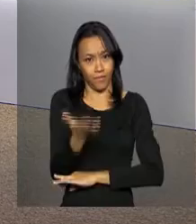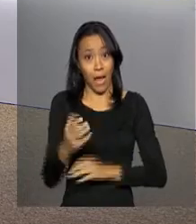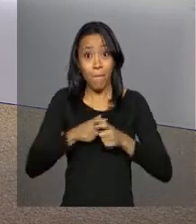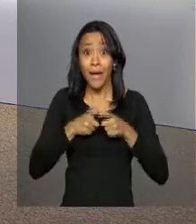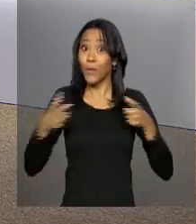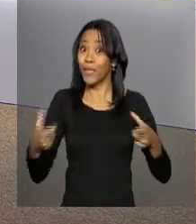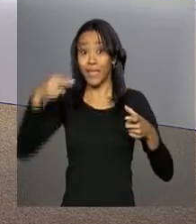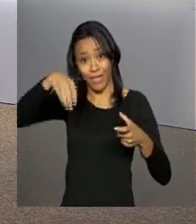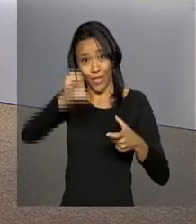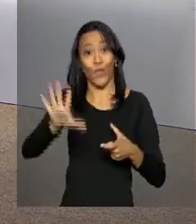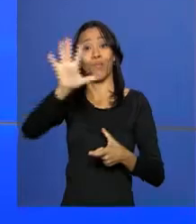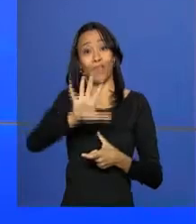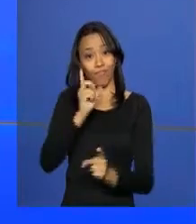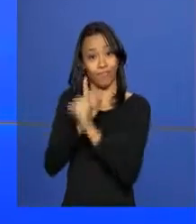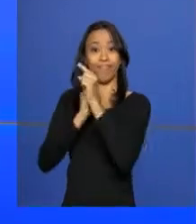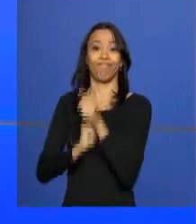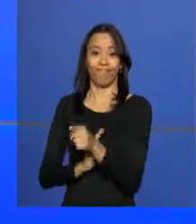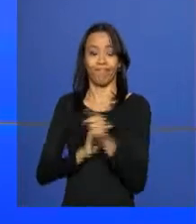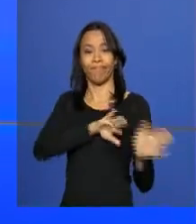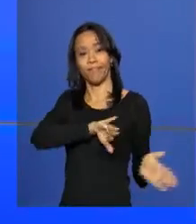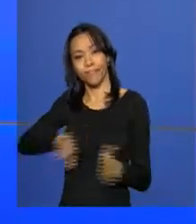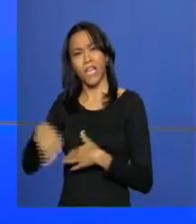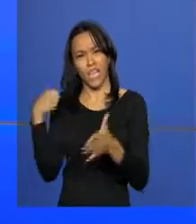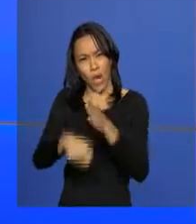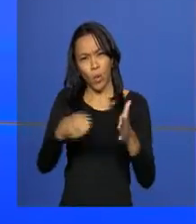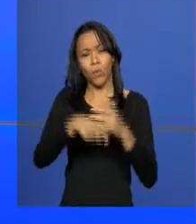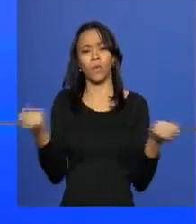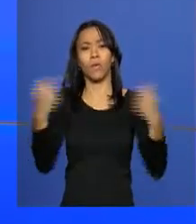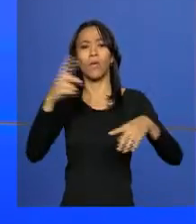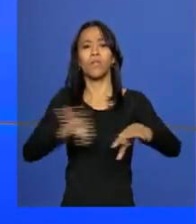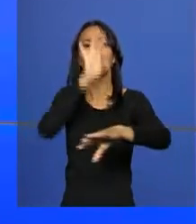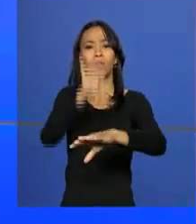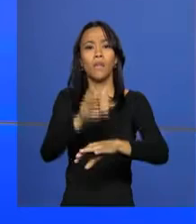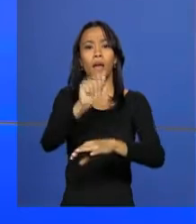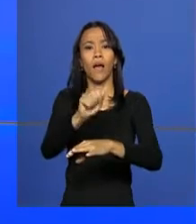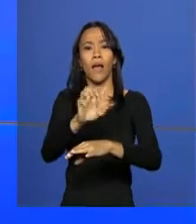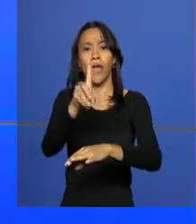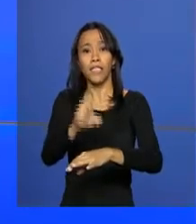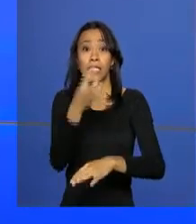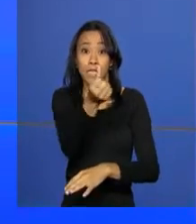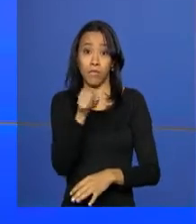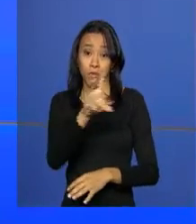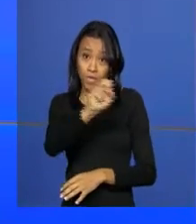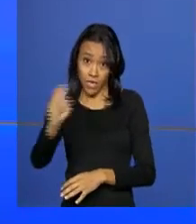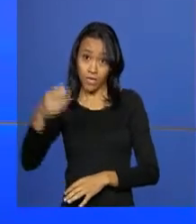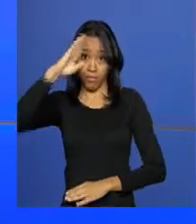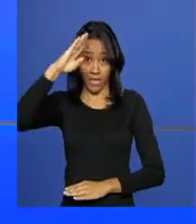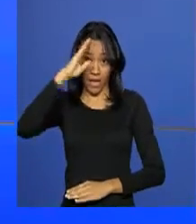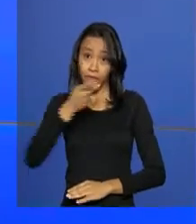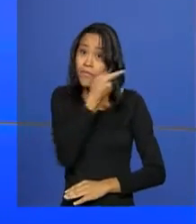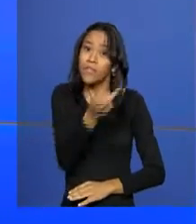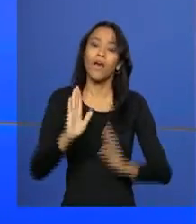maioria na região nordeste. E na luta contra o Aedes aegypti, cerca de 6.500 militares visitaram 3.000 escolas